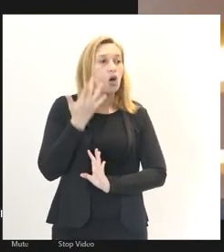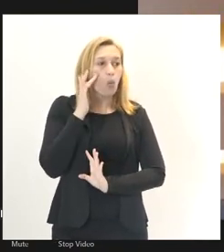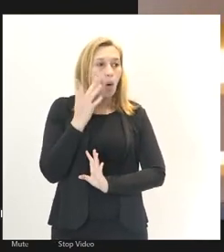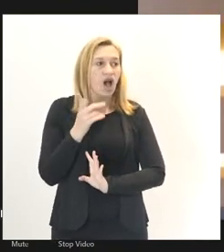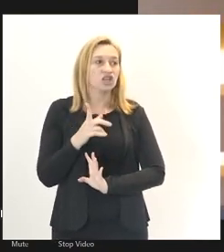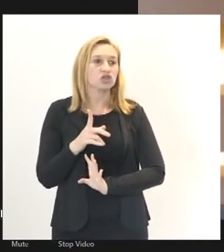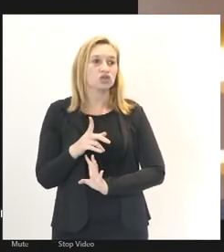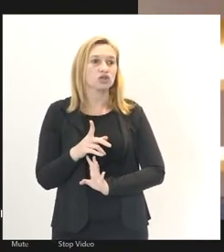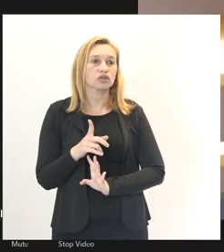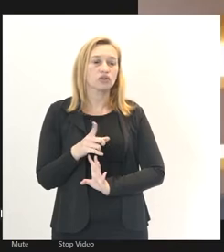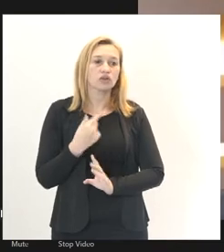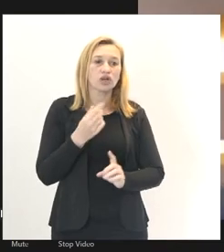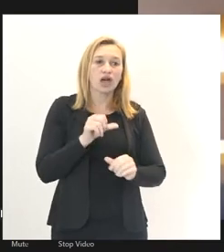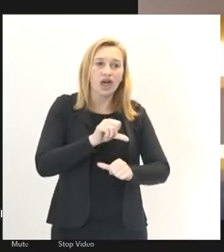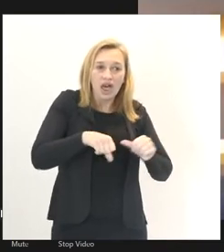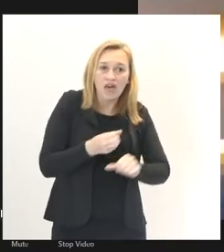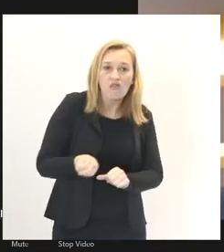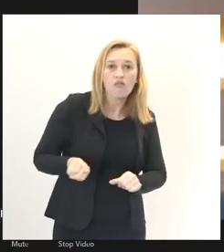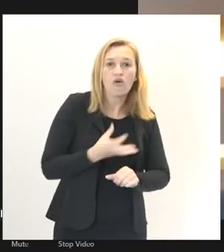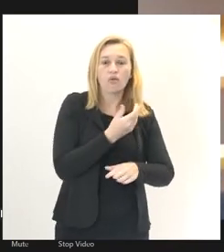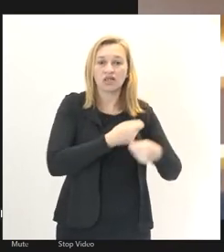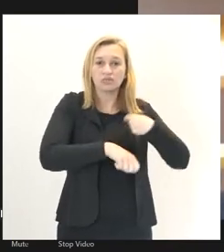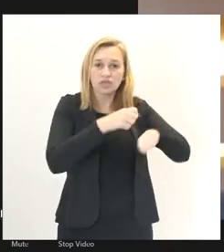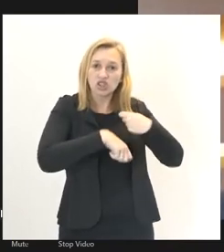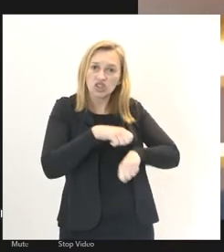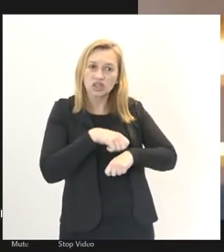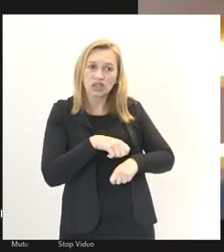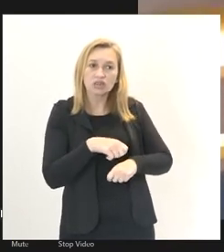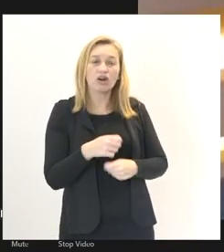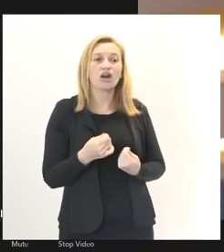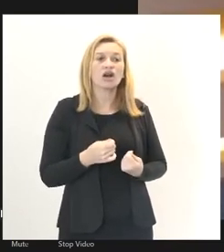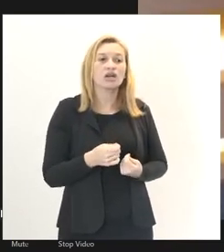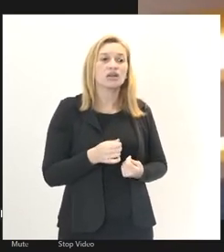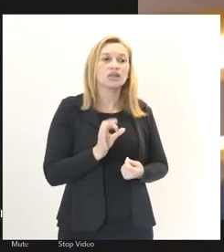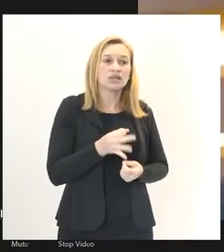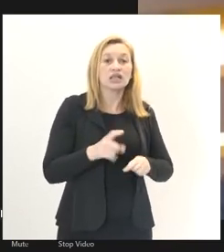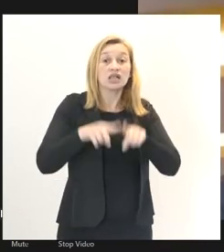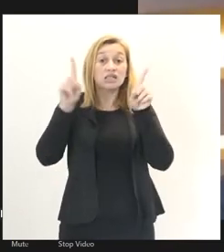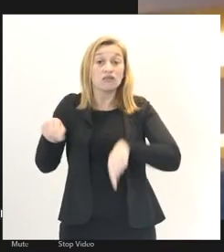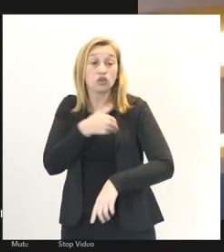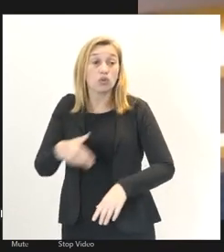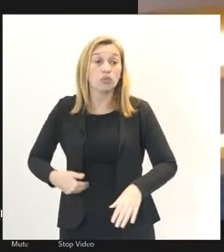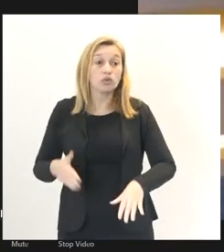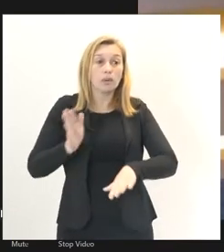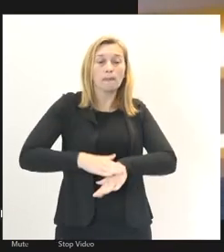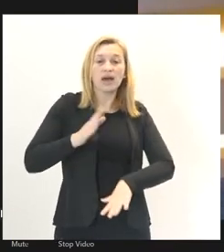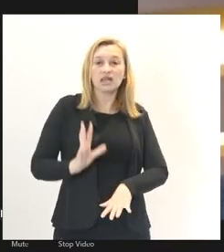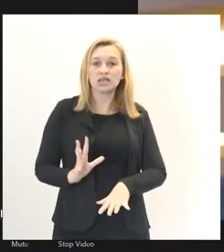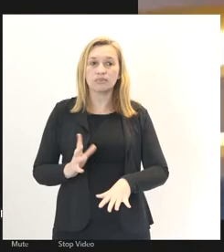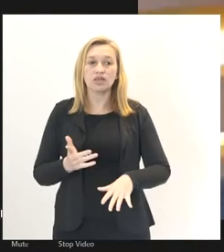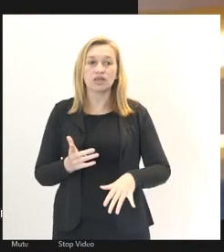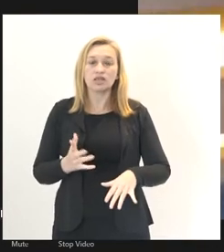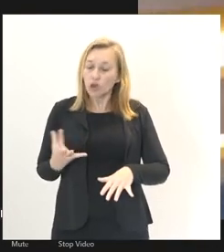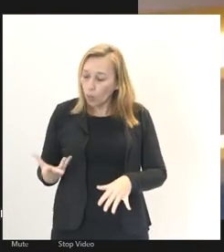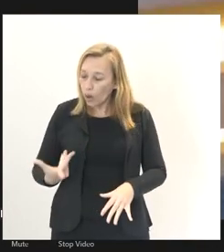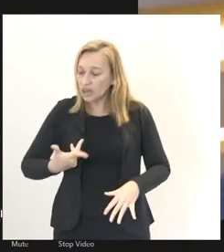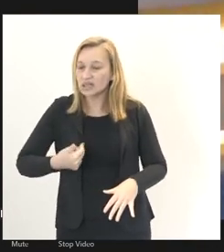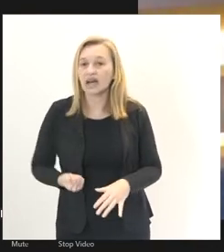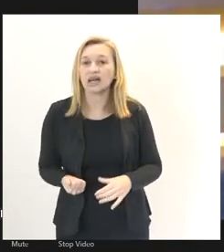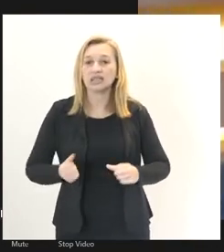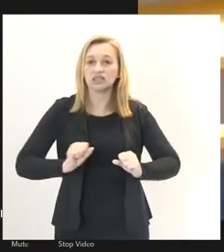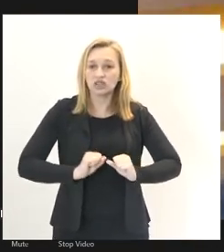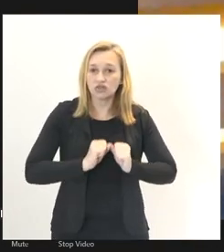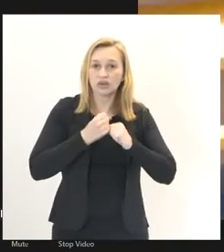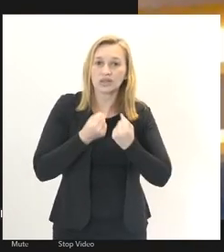ter de fato reformas administrativas, que seja para que tenhamos servidores públicos mais bem tratados, um serviço público mais eficiente,